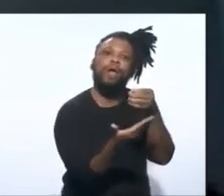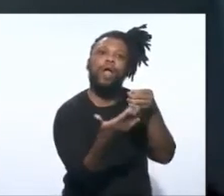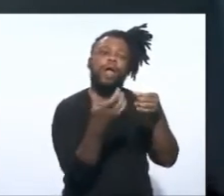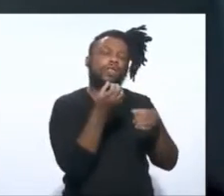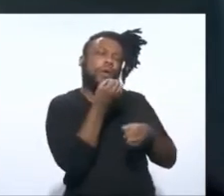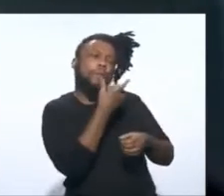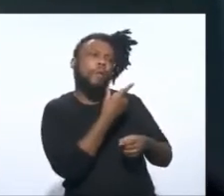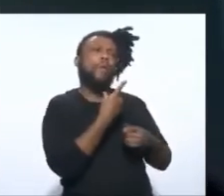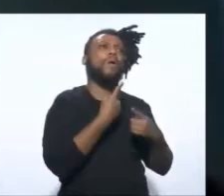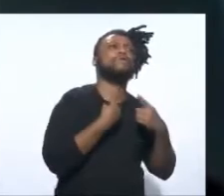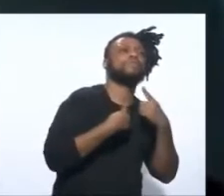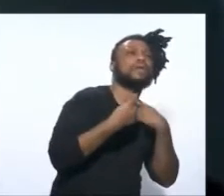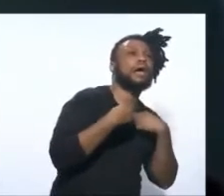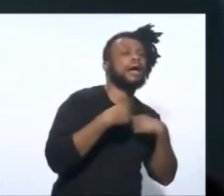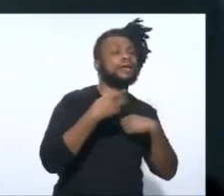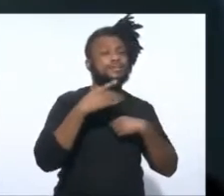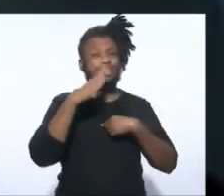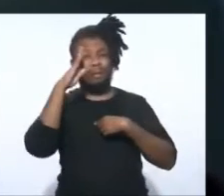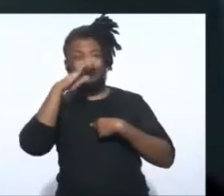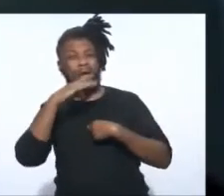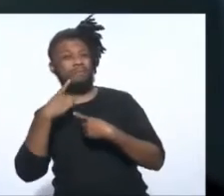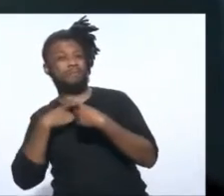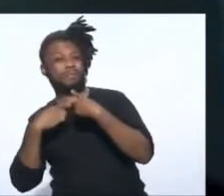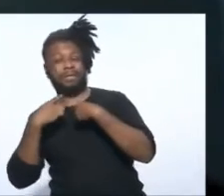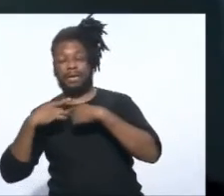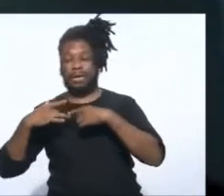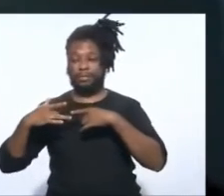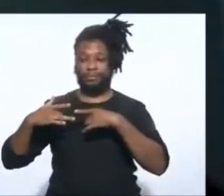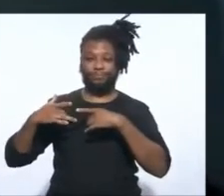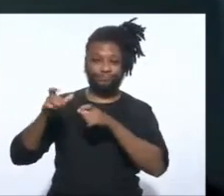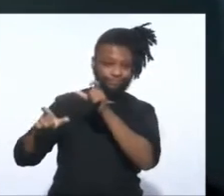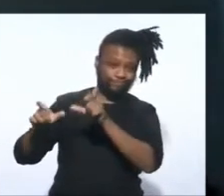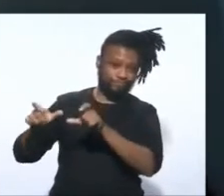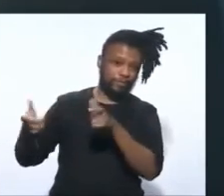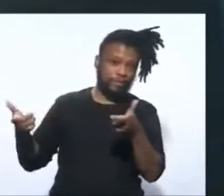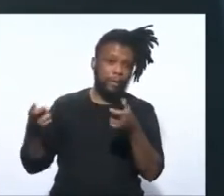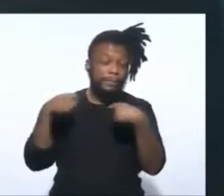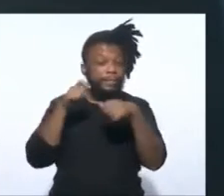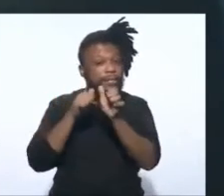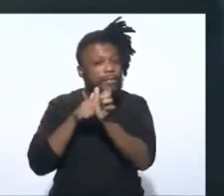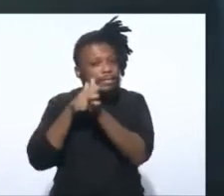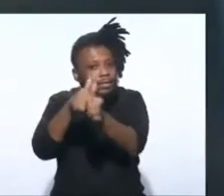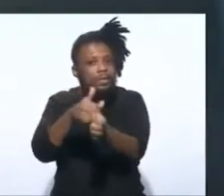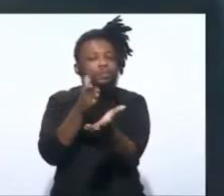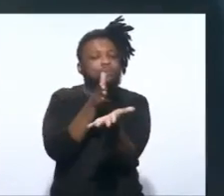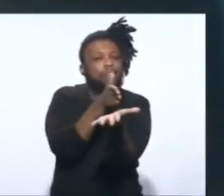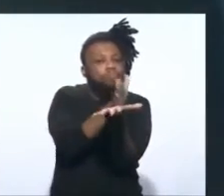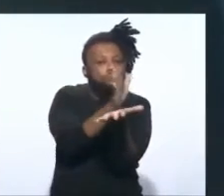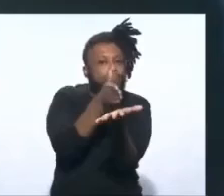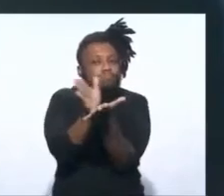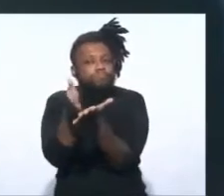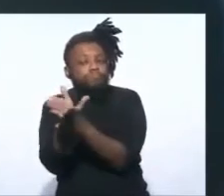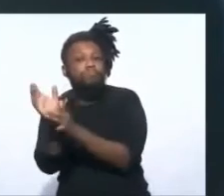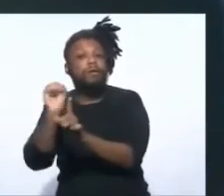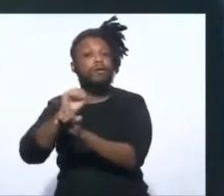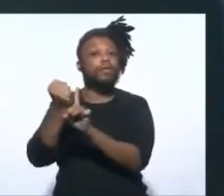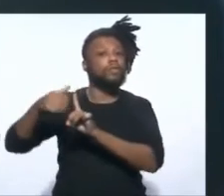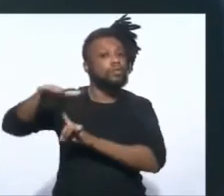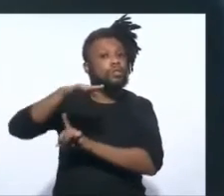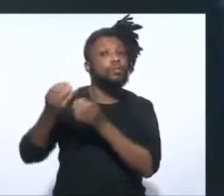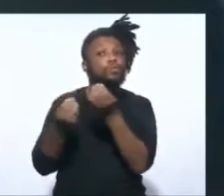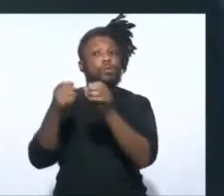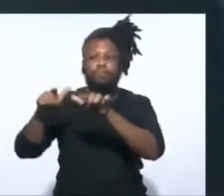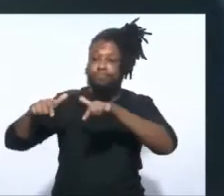vontade ou na má vontade das pessoas. A gente tem que pensar a lei com base a uma diretriz para a sociedade de como as coisas devem